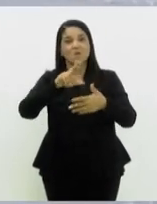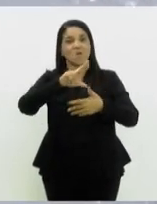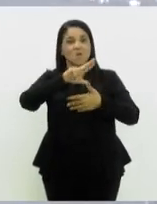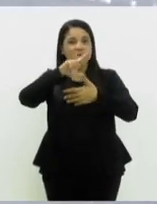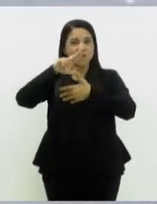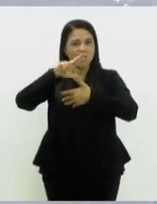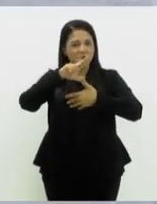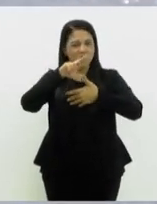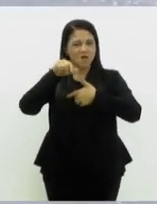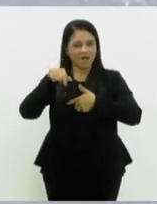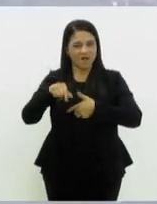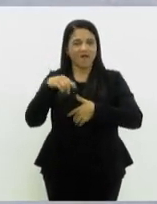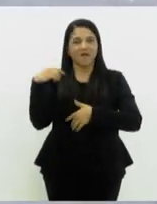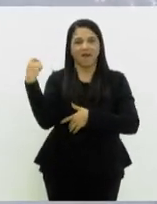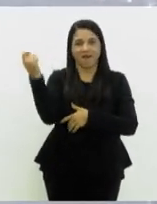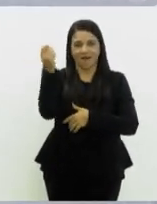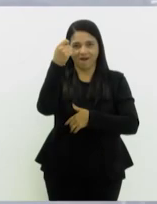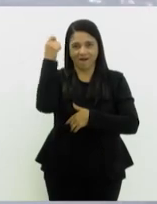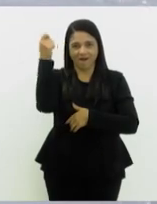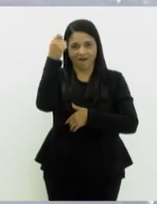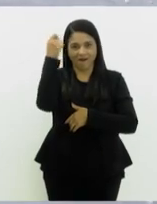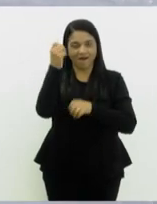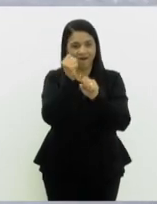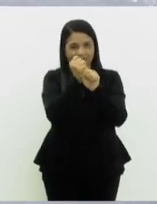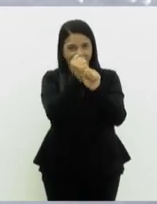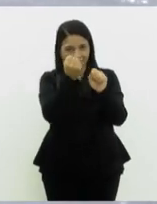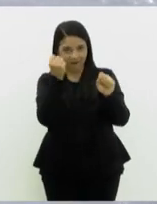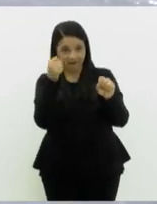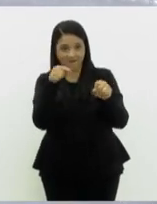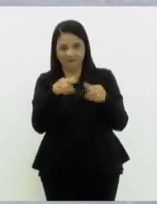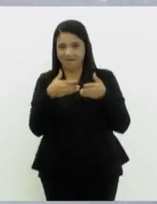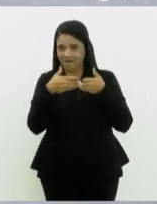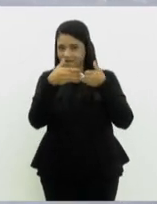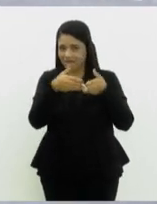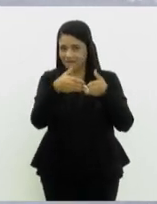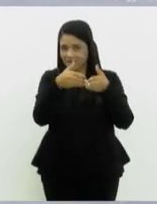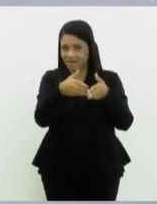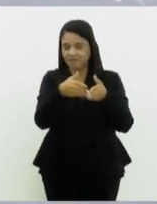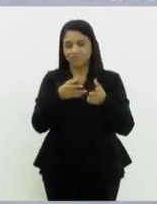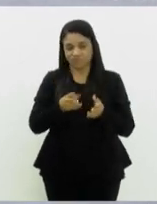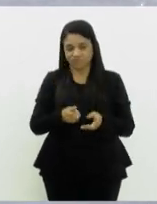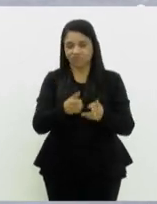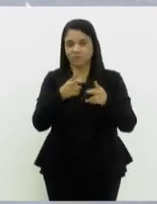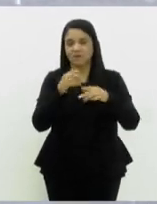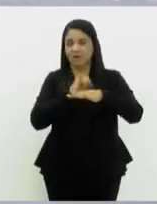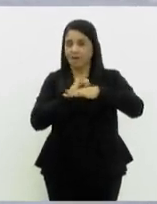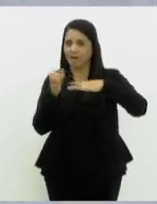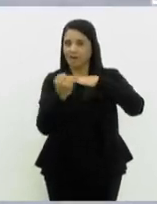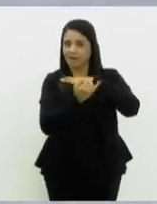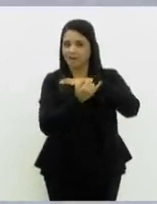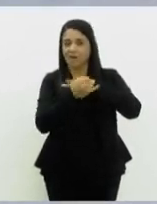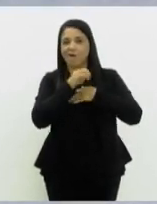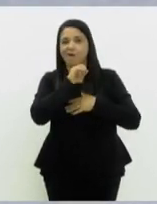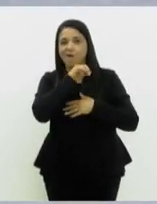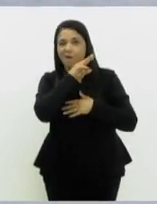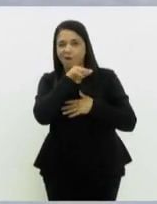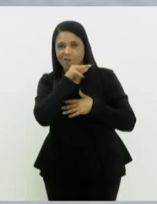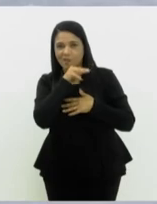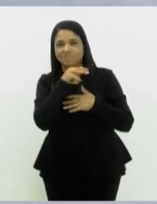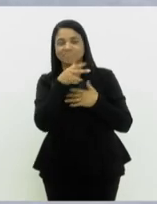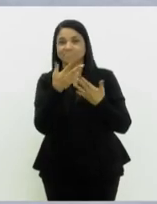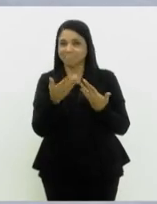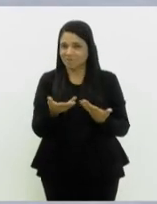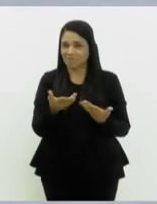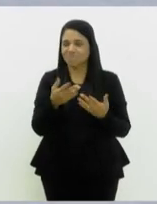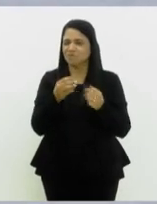Rio Grande do Sul, maior navio da Marinha. Por enquanto, ele continua ancorado aqui na Ilha das Cobras. E é isso. Tomara